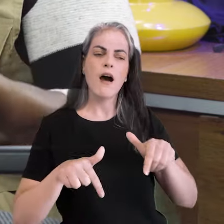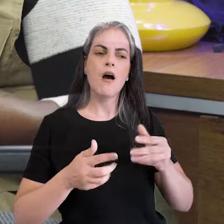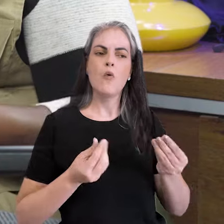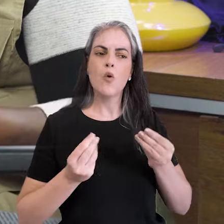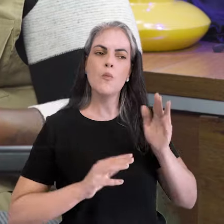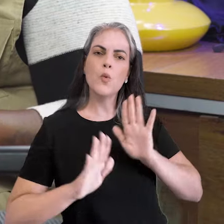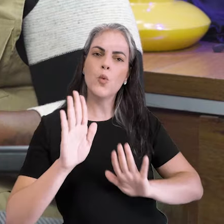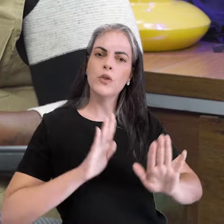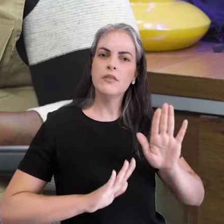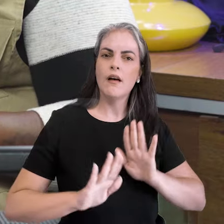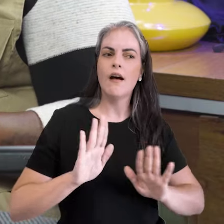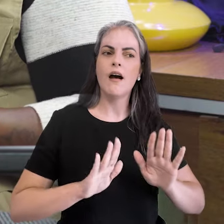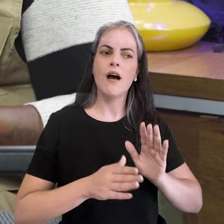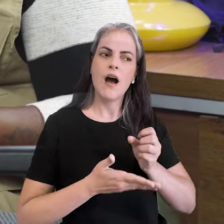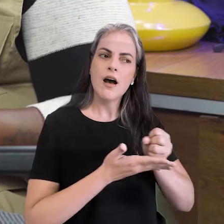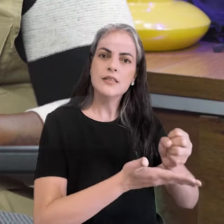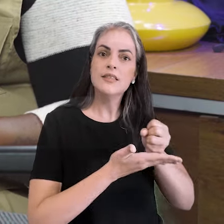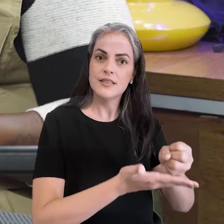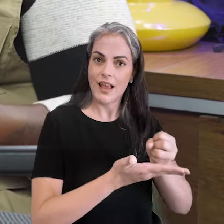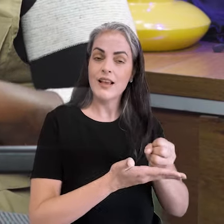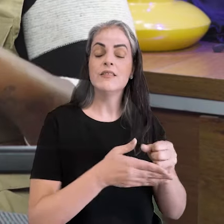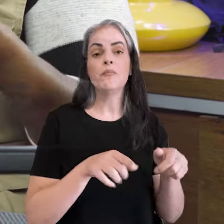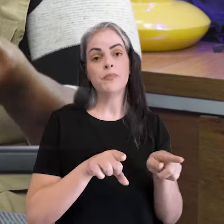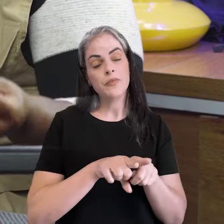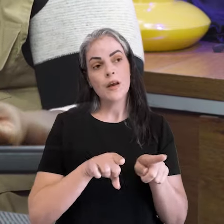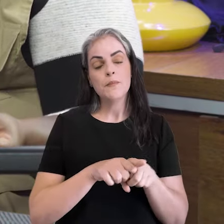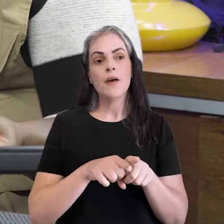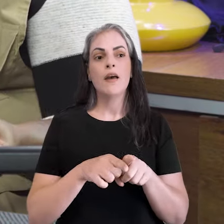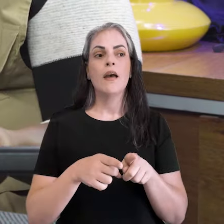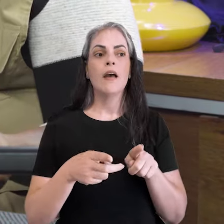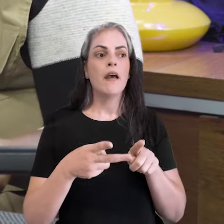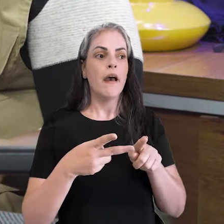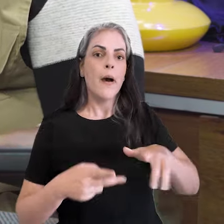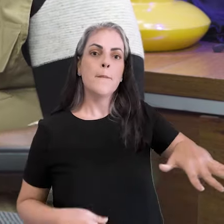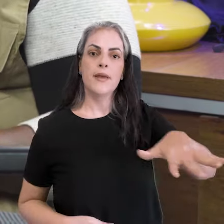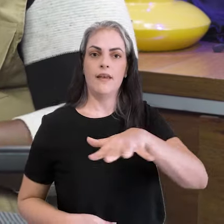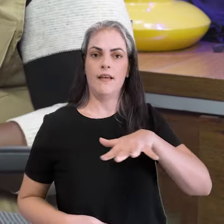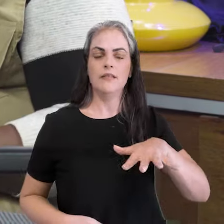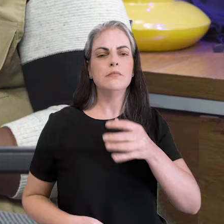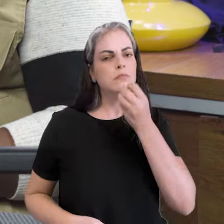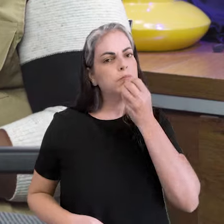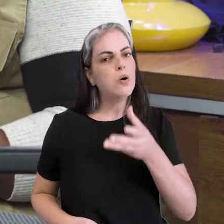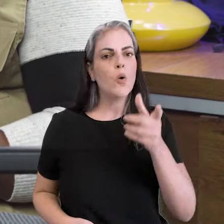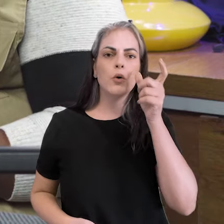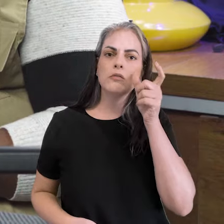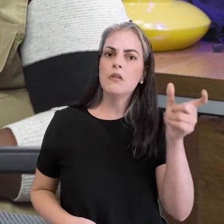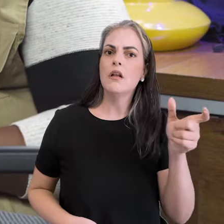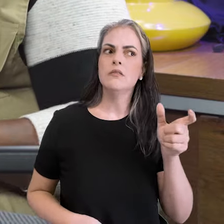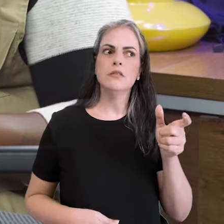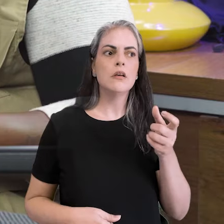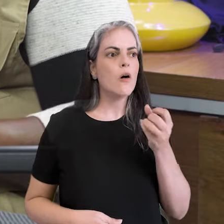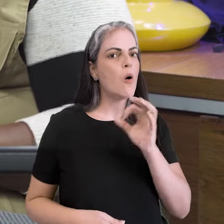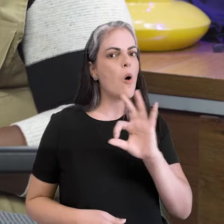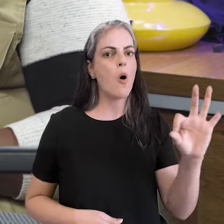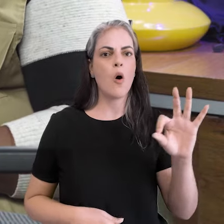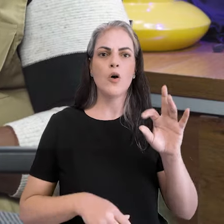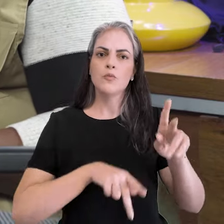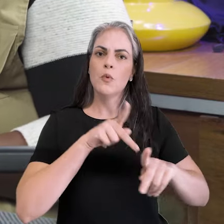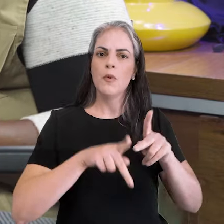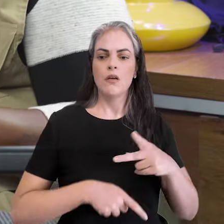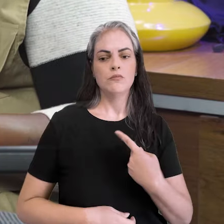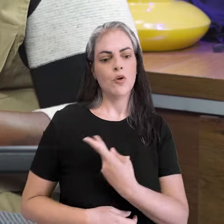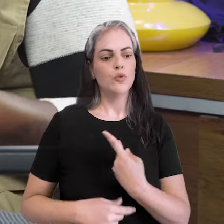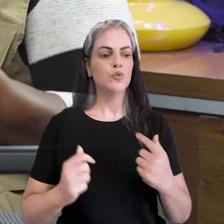da parte assistencial e a parte ambiental. E isso é interessante para a população, quando a gente